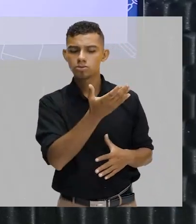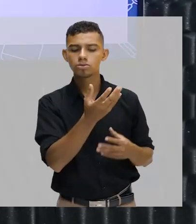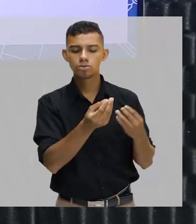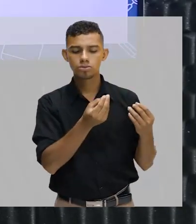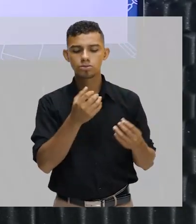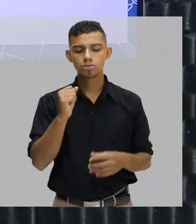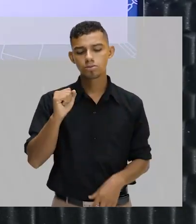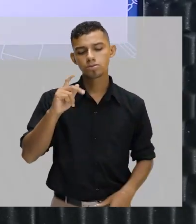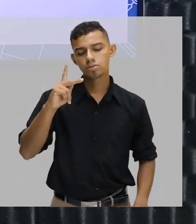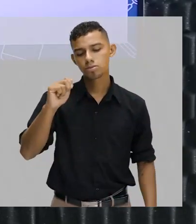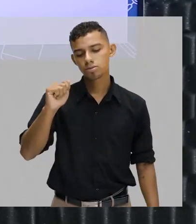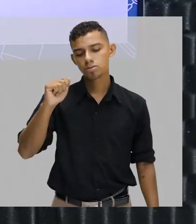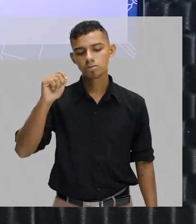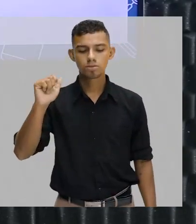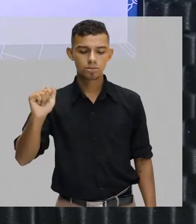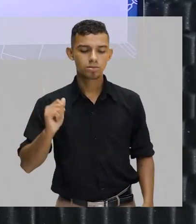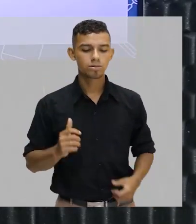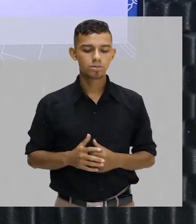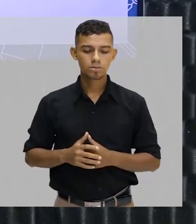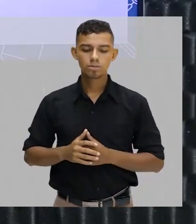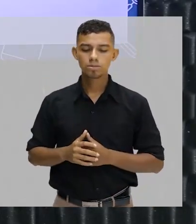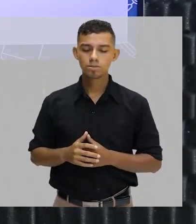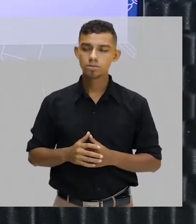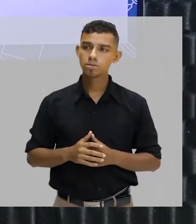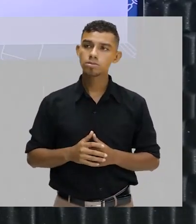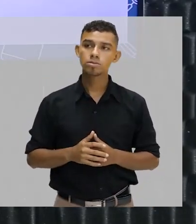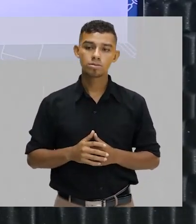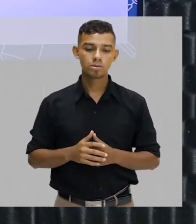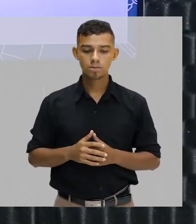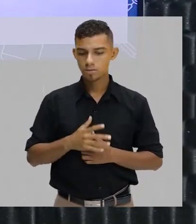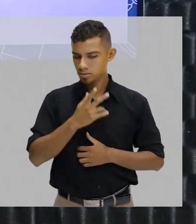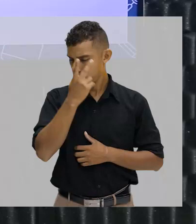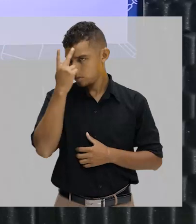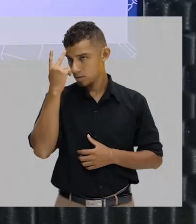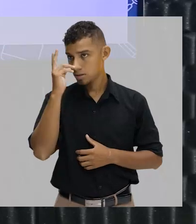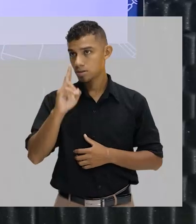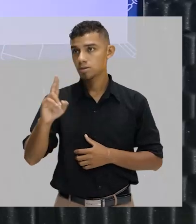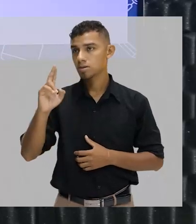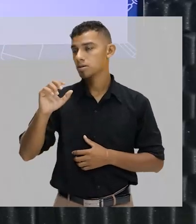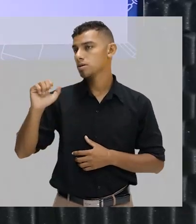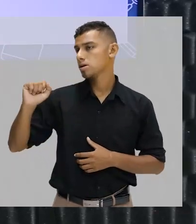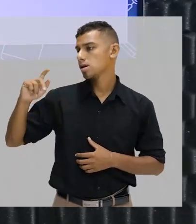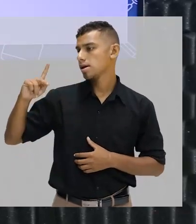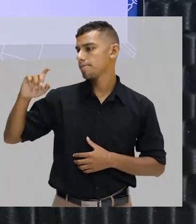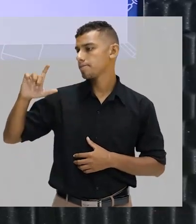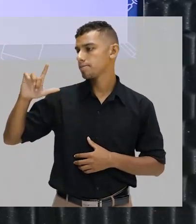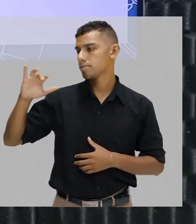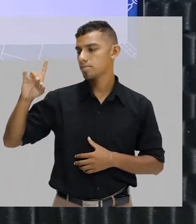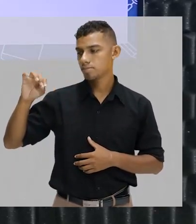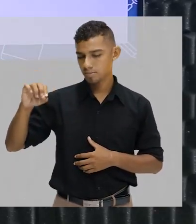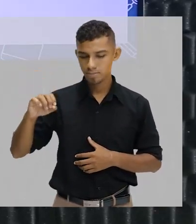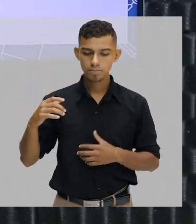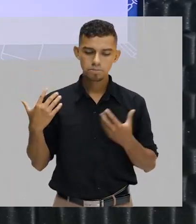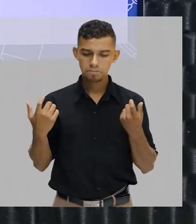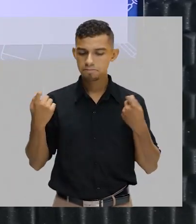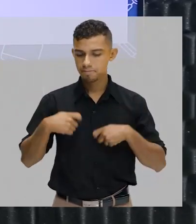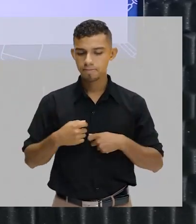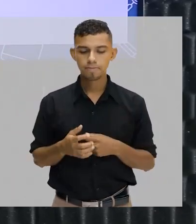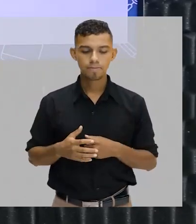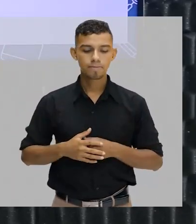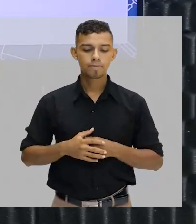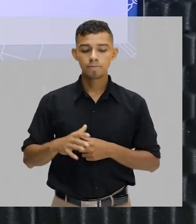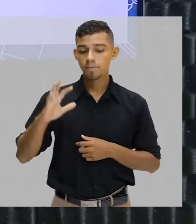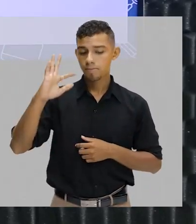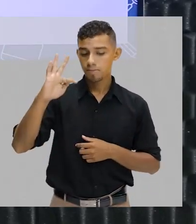Então, AKA, comum você ver, por exemplo, uma pessoa que utiliza apelidos. É possível você ver essa abreviação.